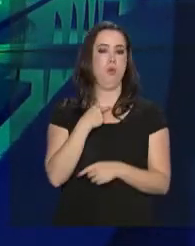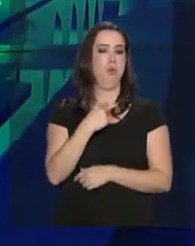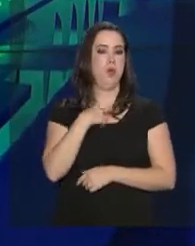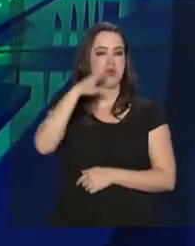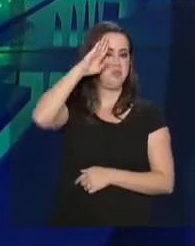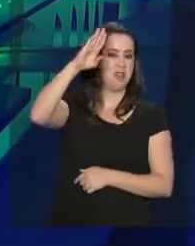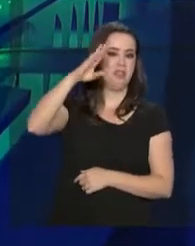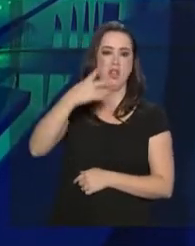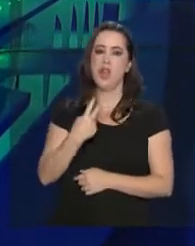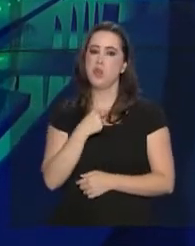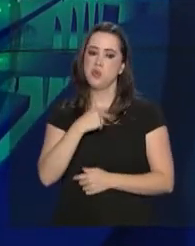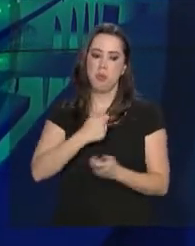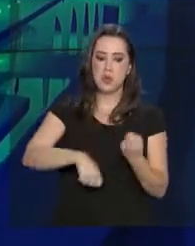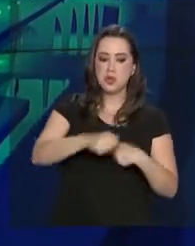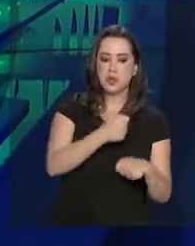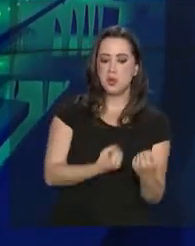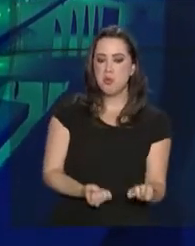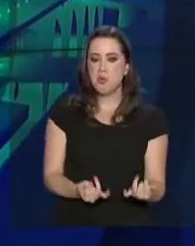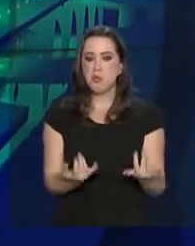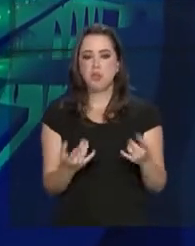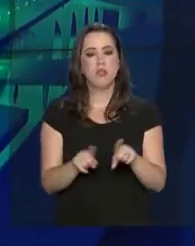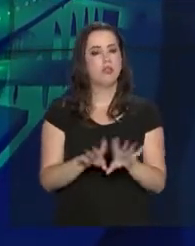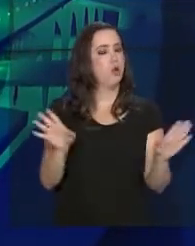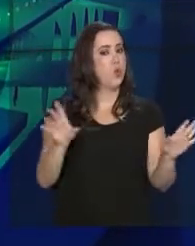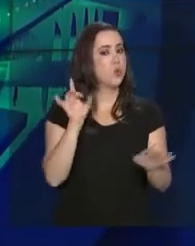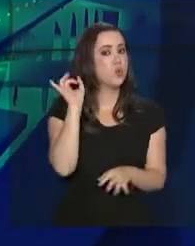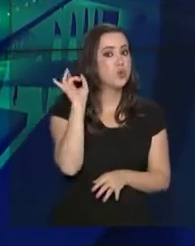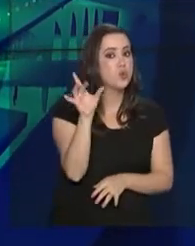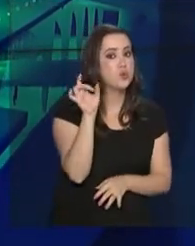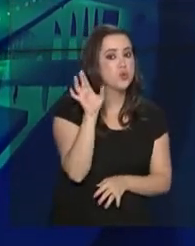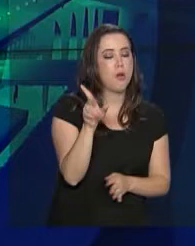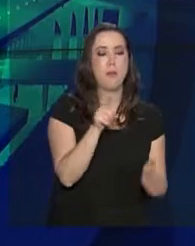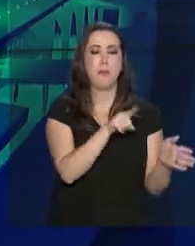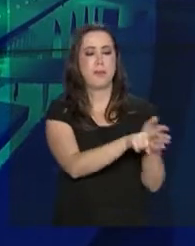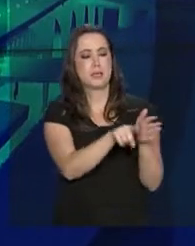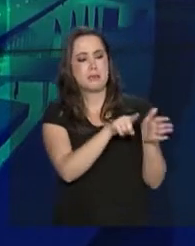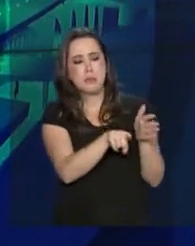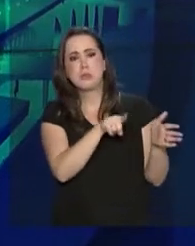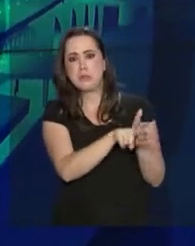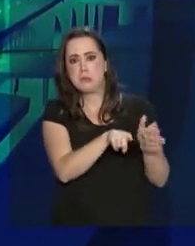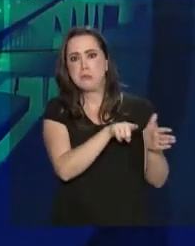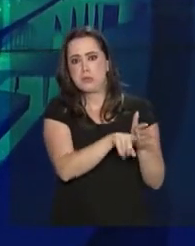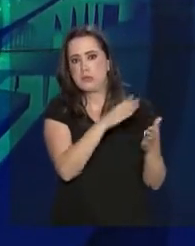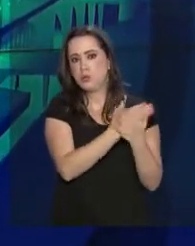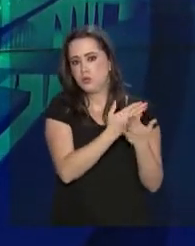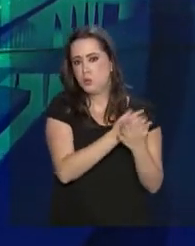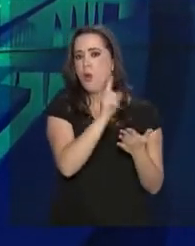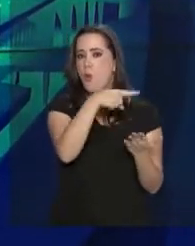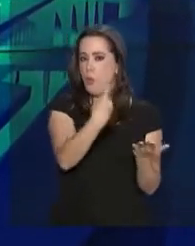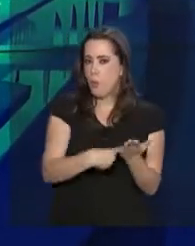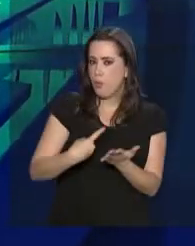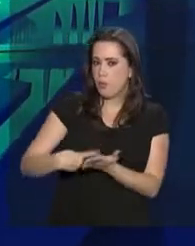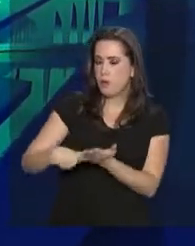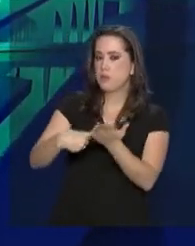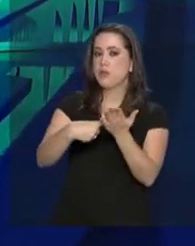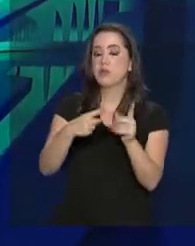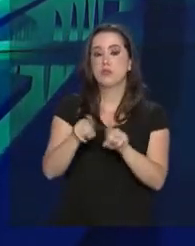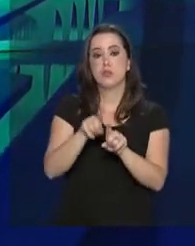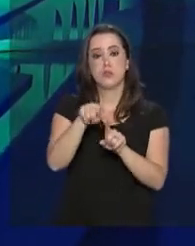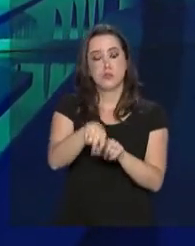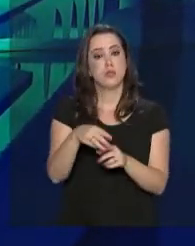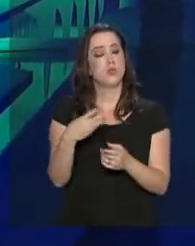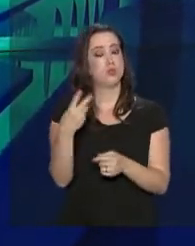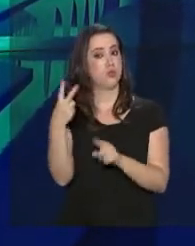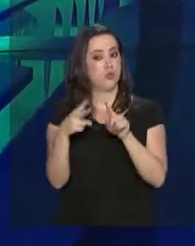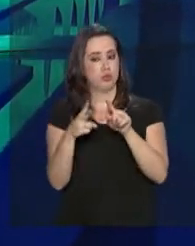única forma de atuação dos países é a pesquisa científica. É o que determinam o Tratado Antártico e o Protocolo de